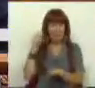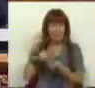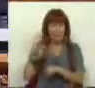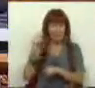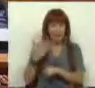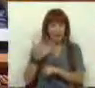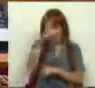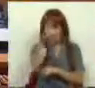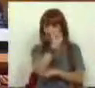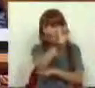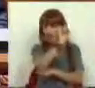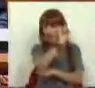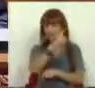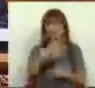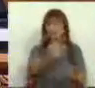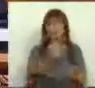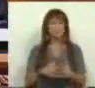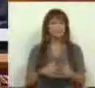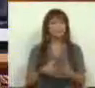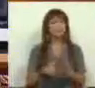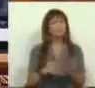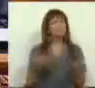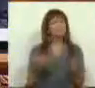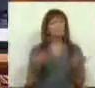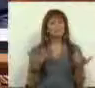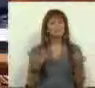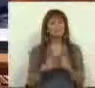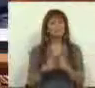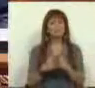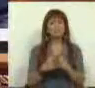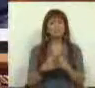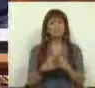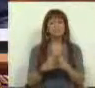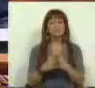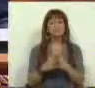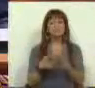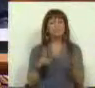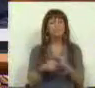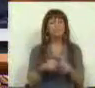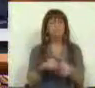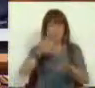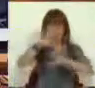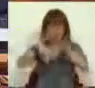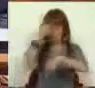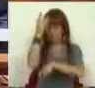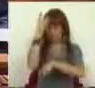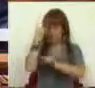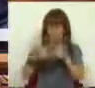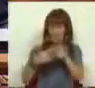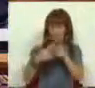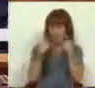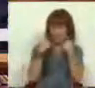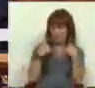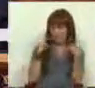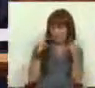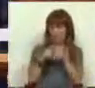que o PSD governa com a reconhecida promiscuidade entre